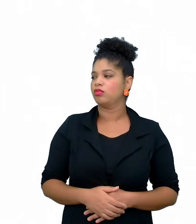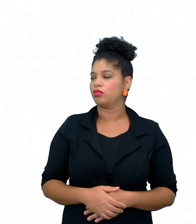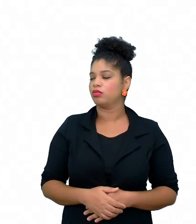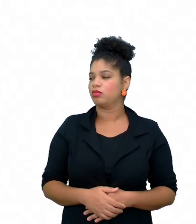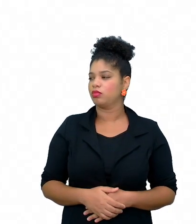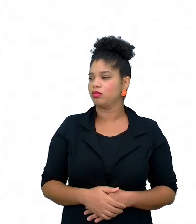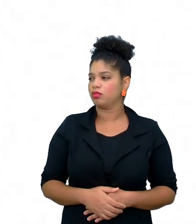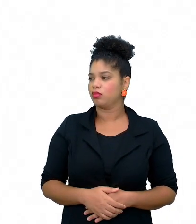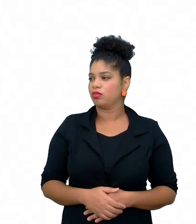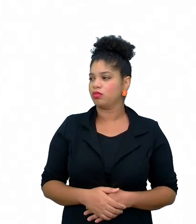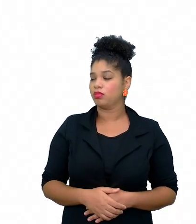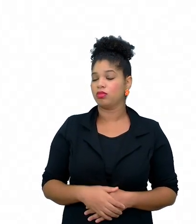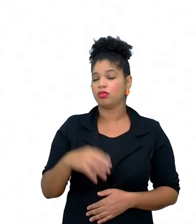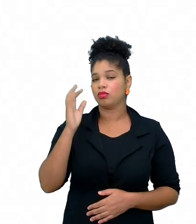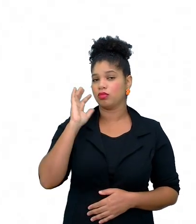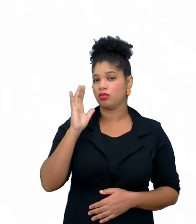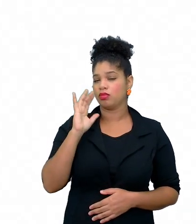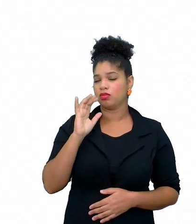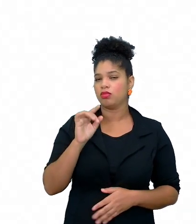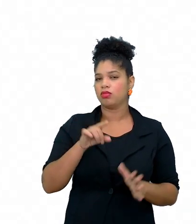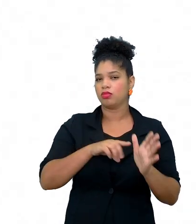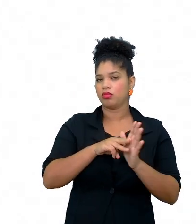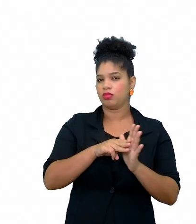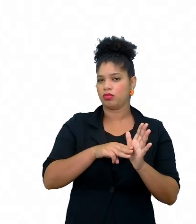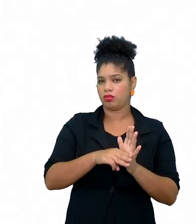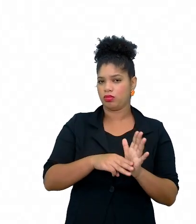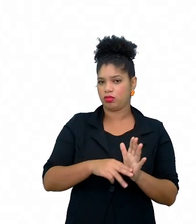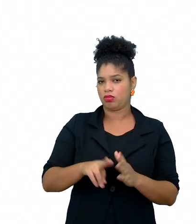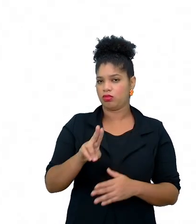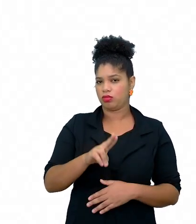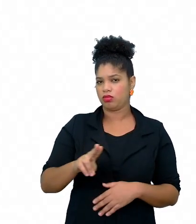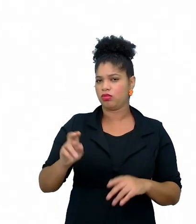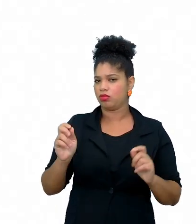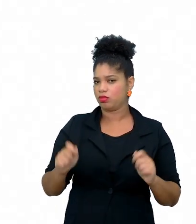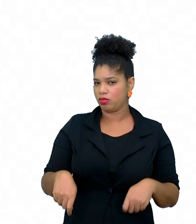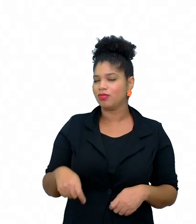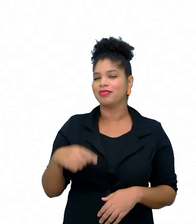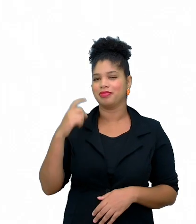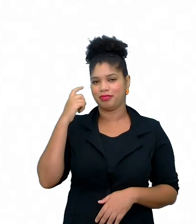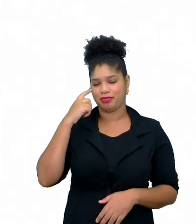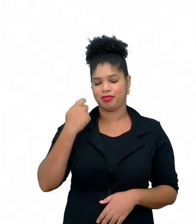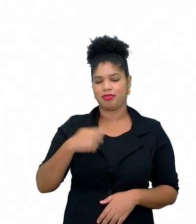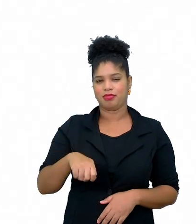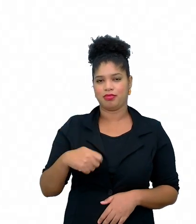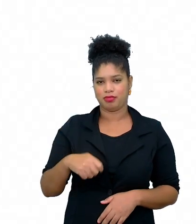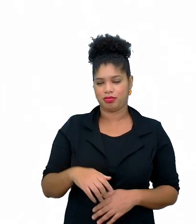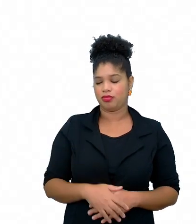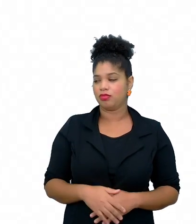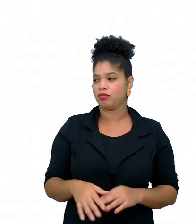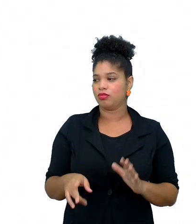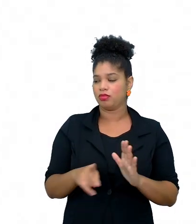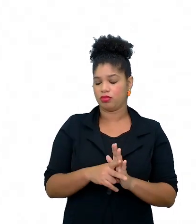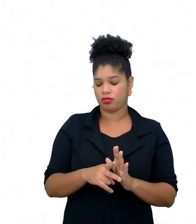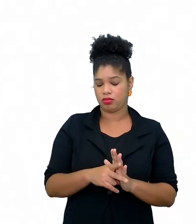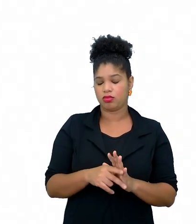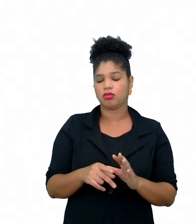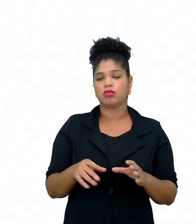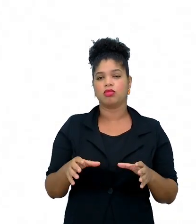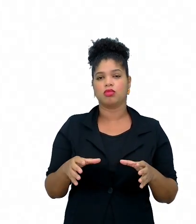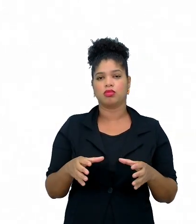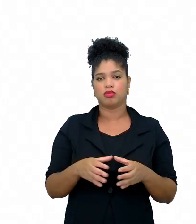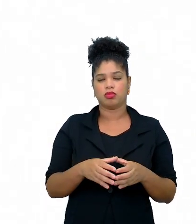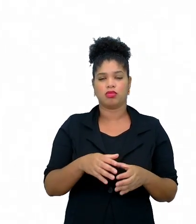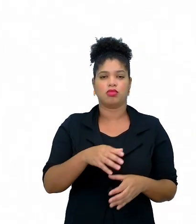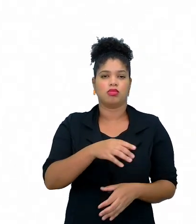a possibilidade do uso dessa metodologia rotação por estações, tanto para os anos finais como ensino médio,